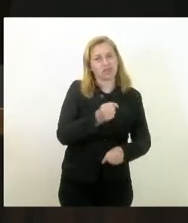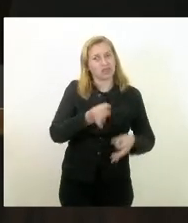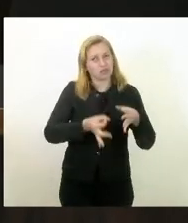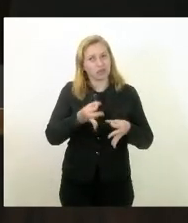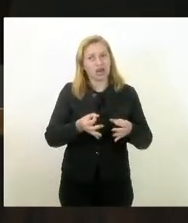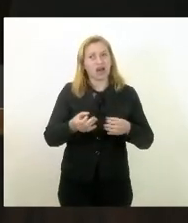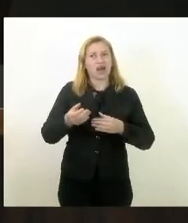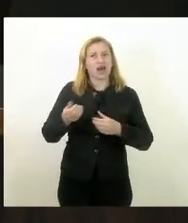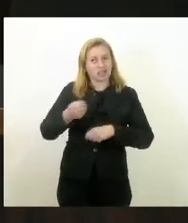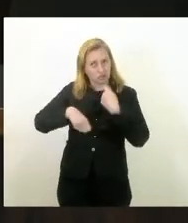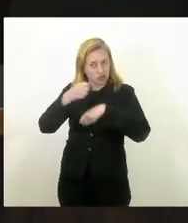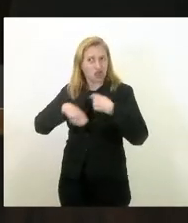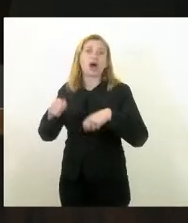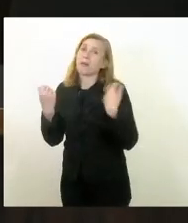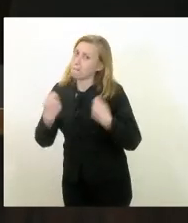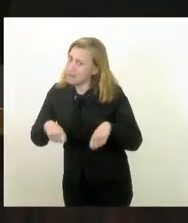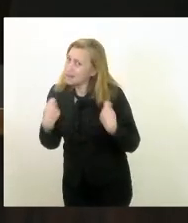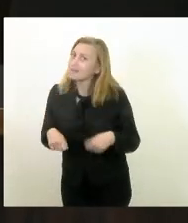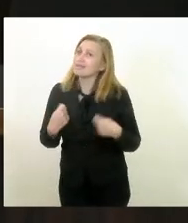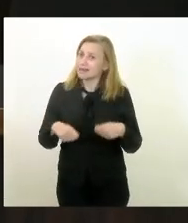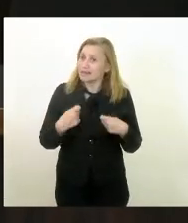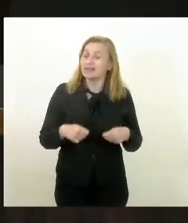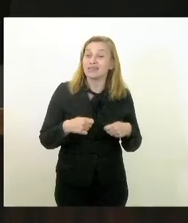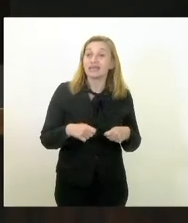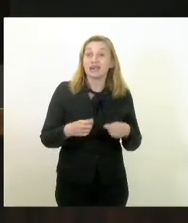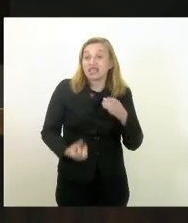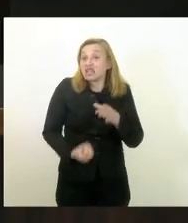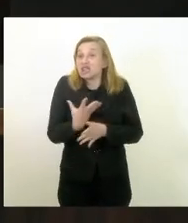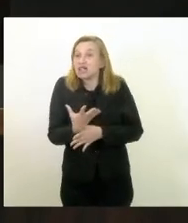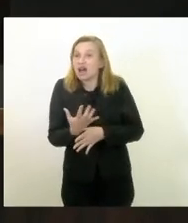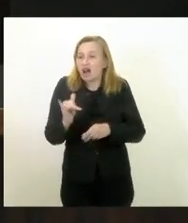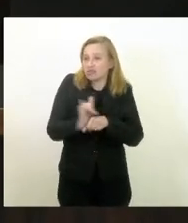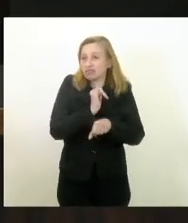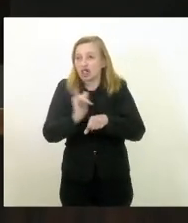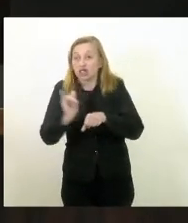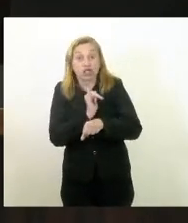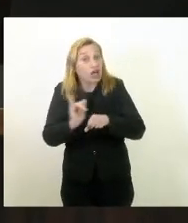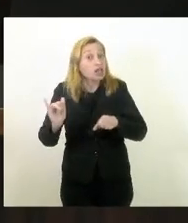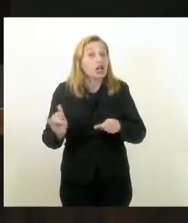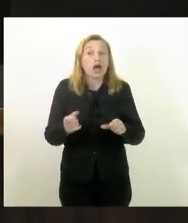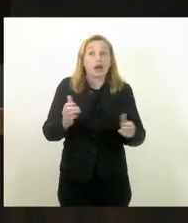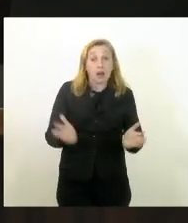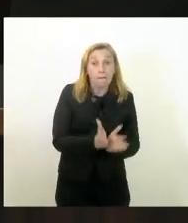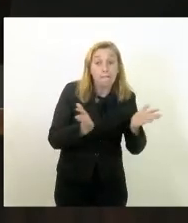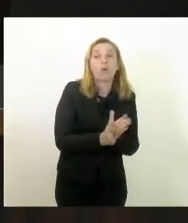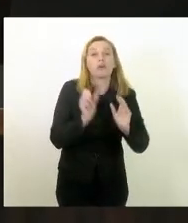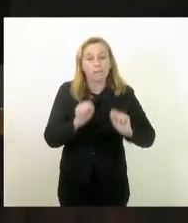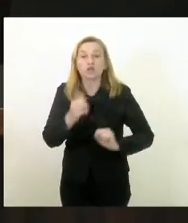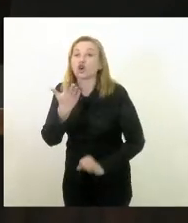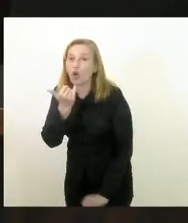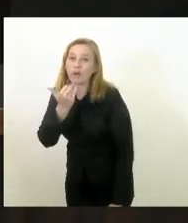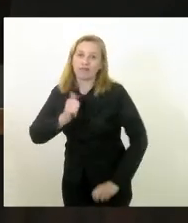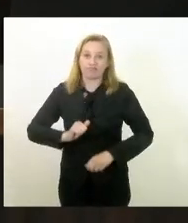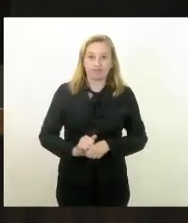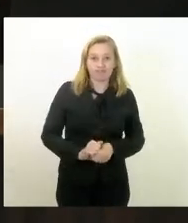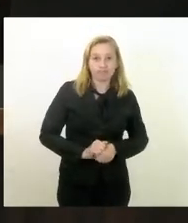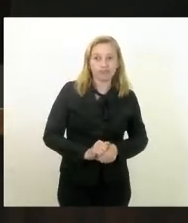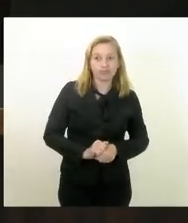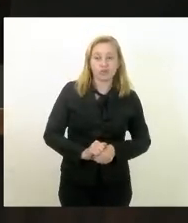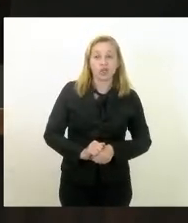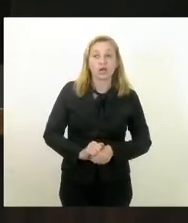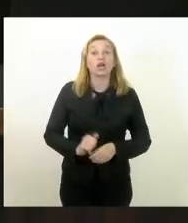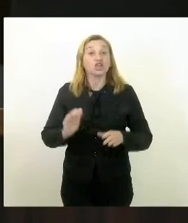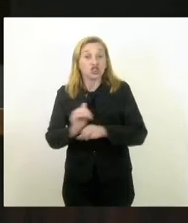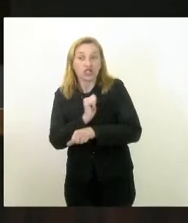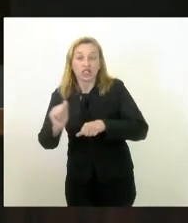e administrativa a gente precisa é de criar as condicionantes para que o pobre possa comer criar as condicionantes